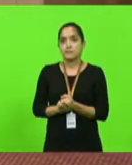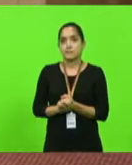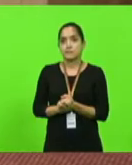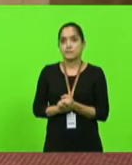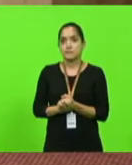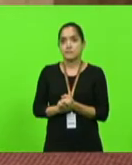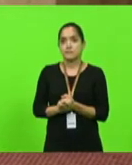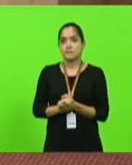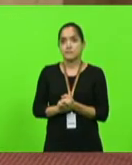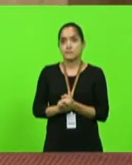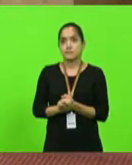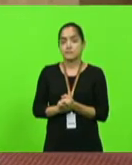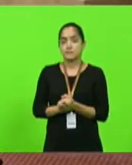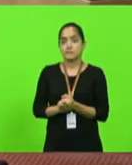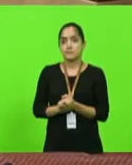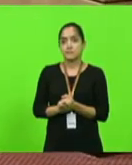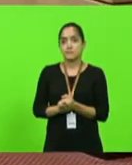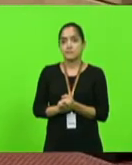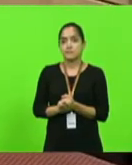Tudo bem?